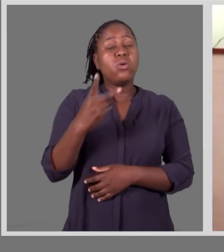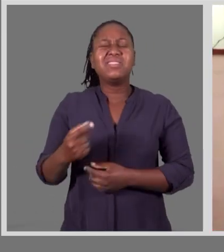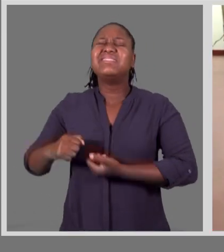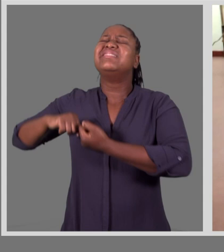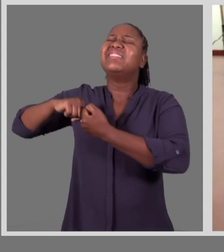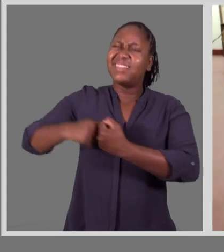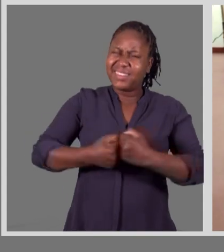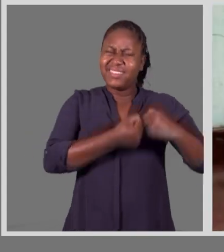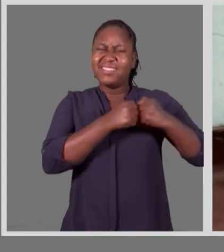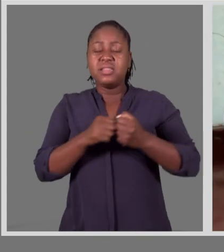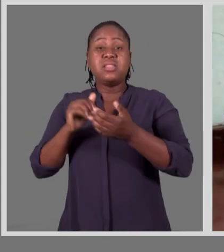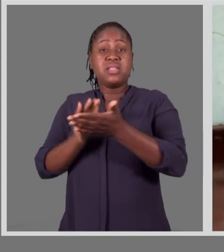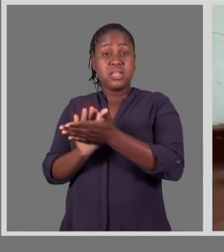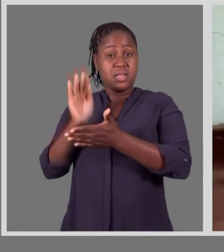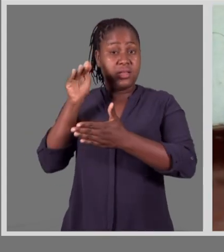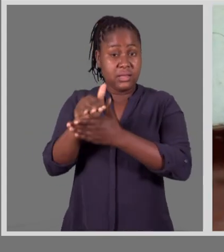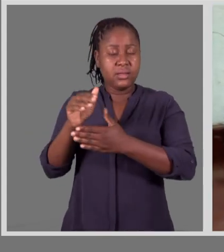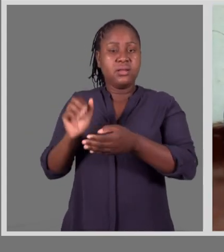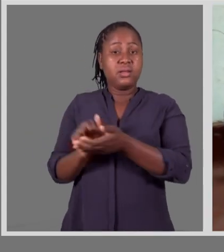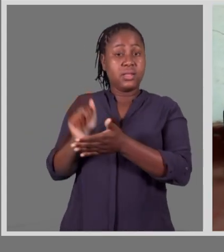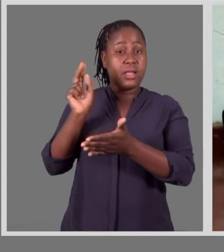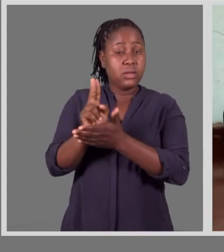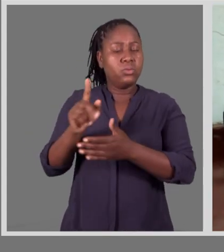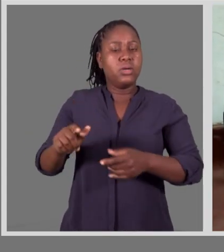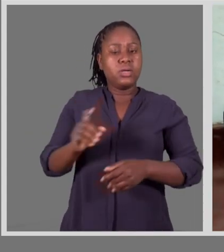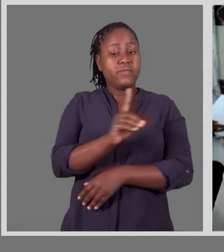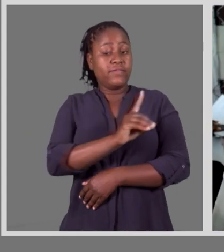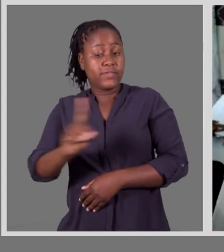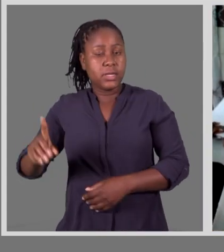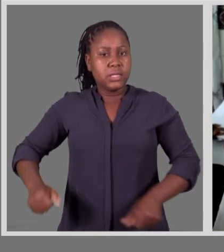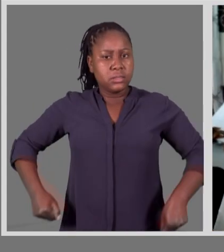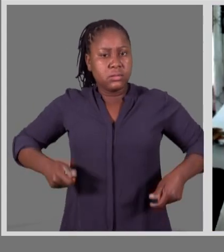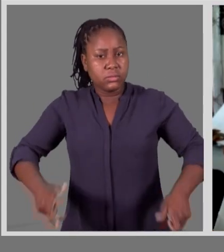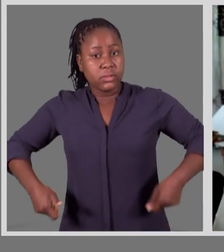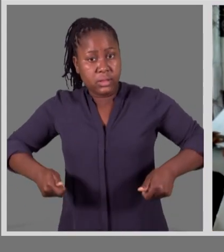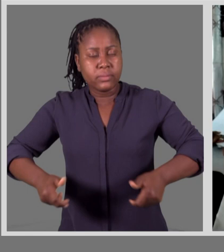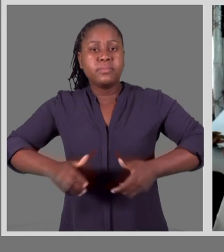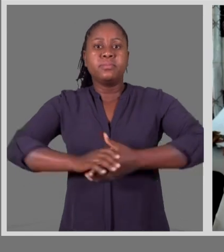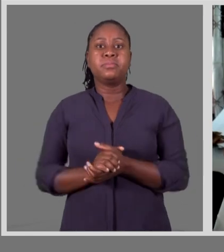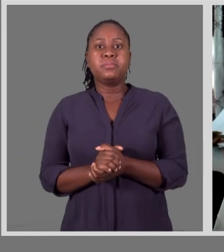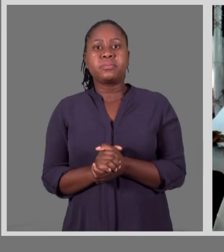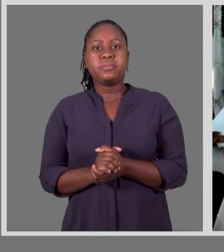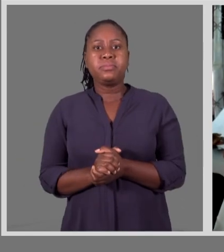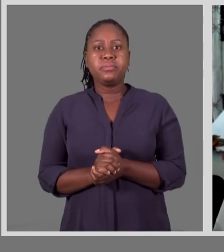O outro desafio é a acessibilidade para alunos com deficiência fisicomotora.